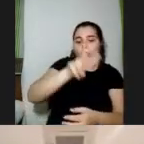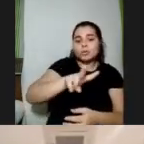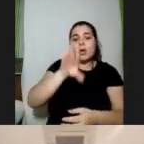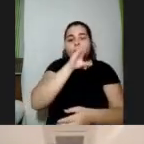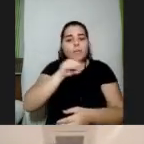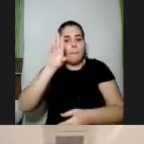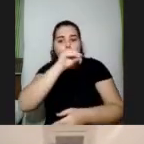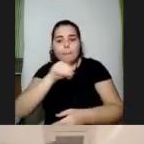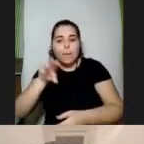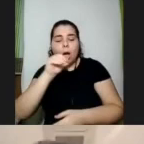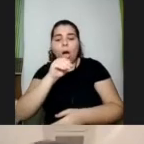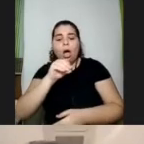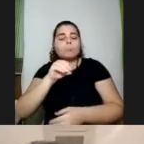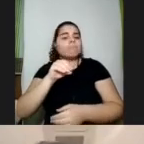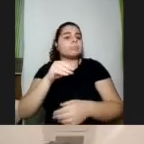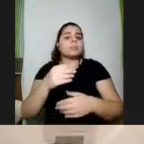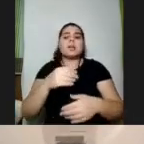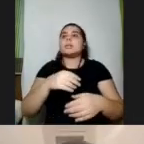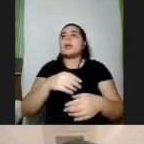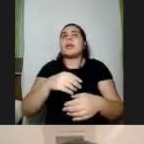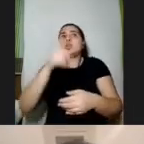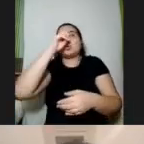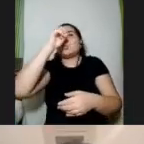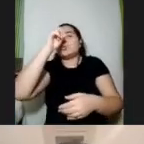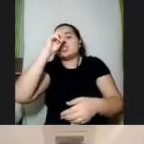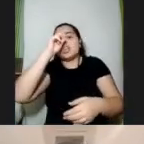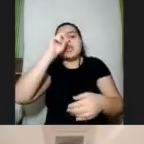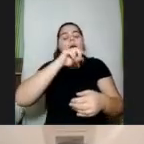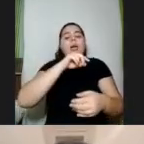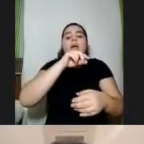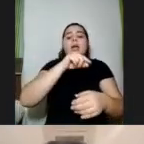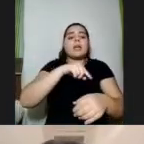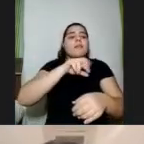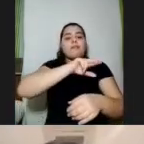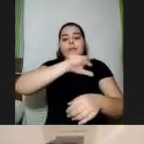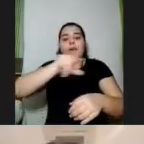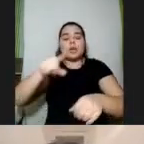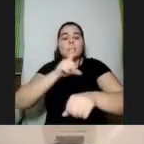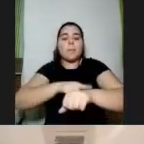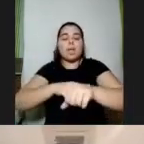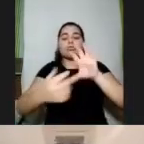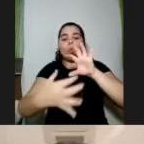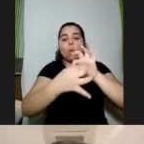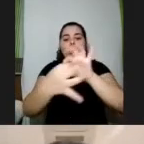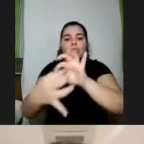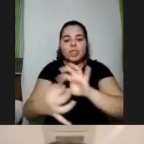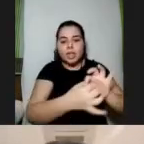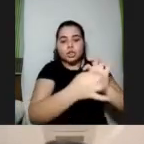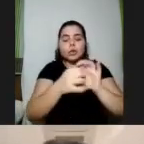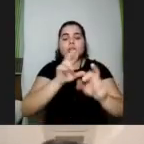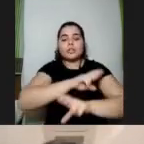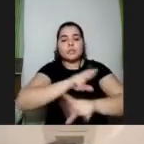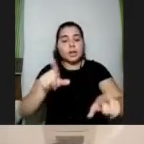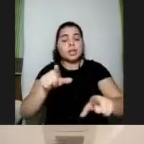várias vezes ao dia em diferentes situações contextualizando de maneira diferente e isso serve para o